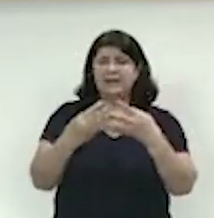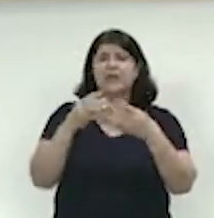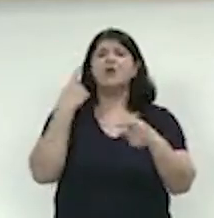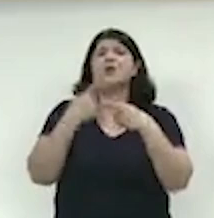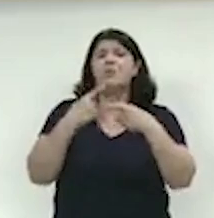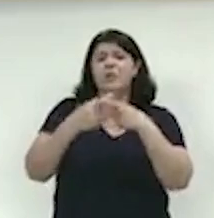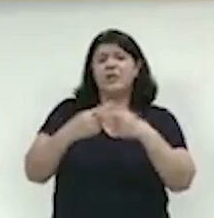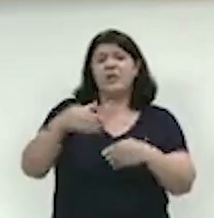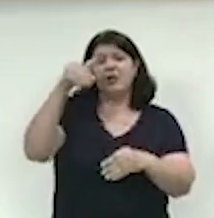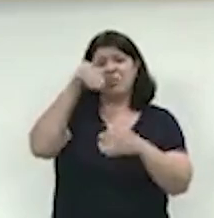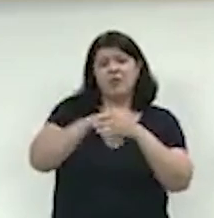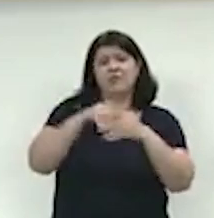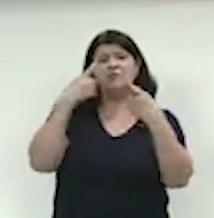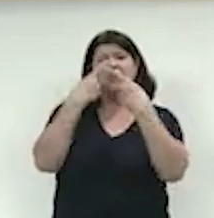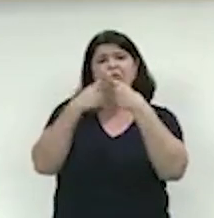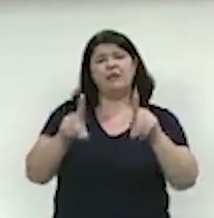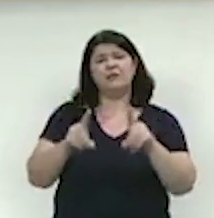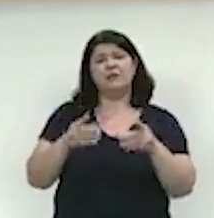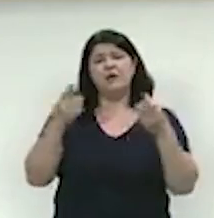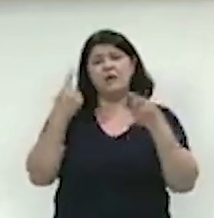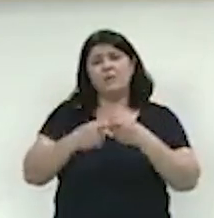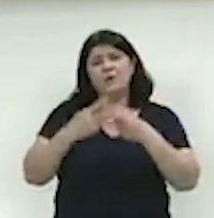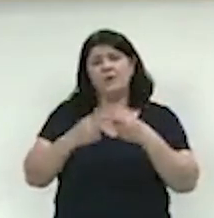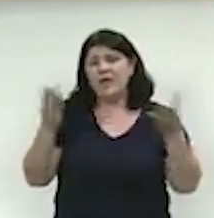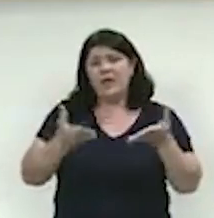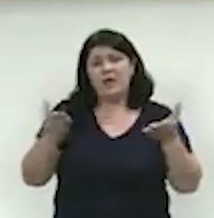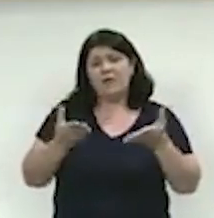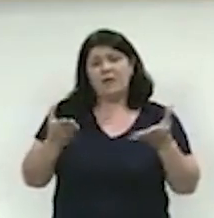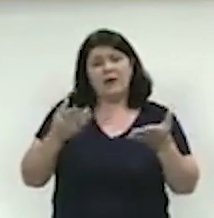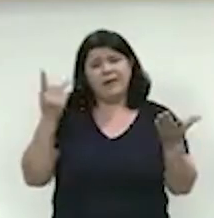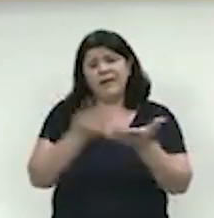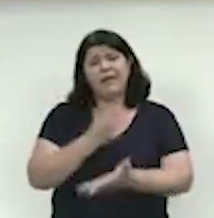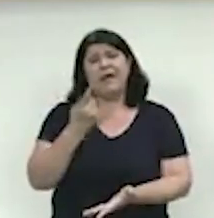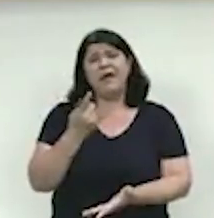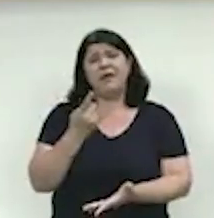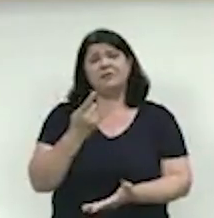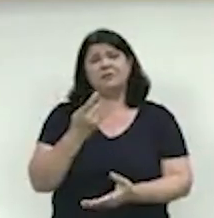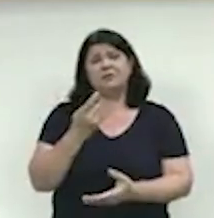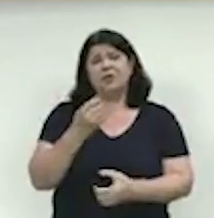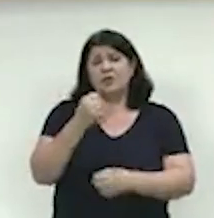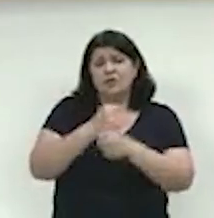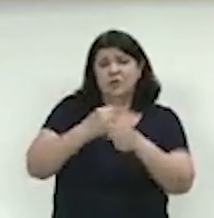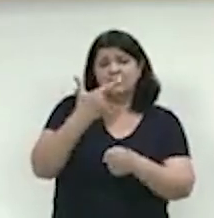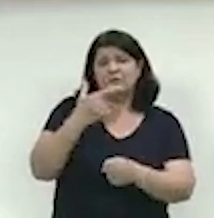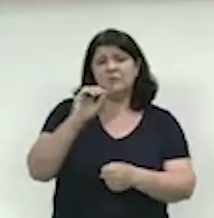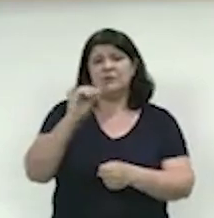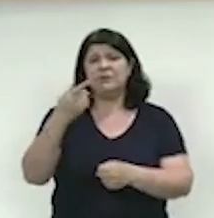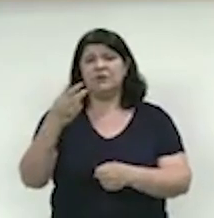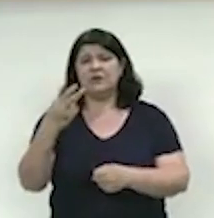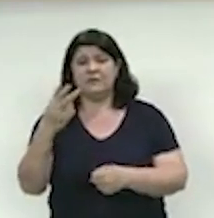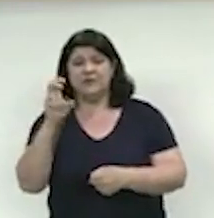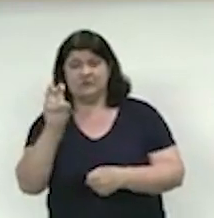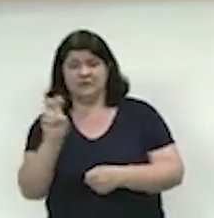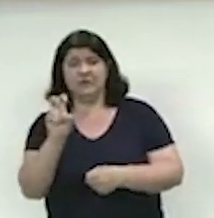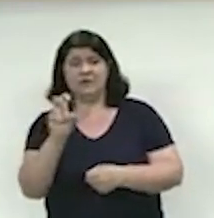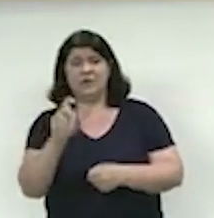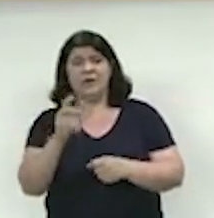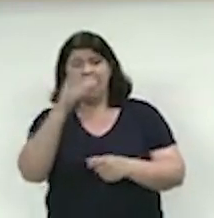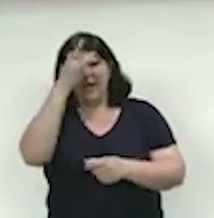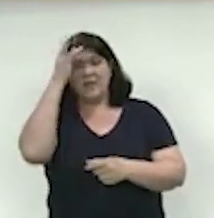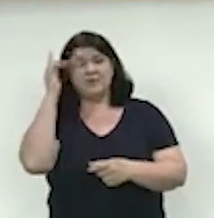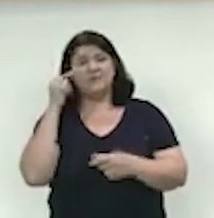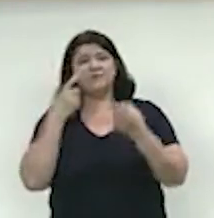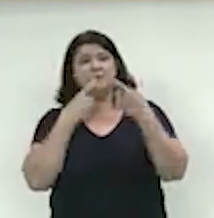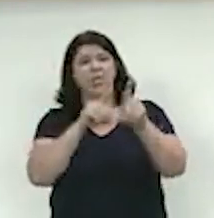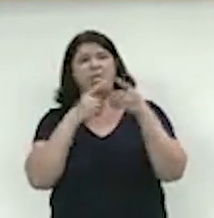motivos, que esse não era o momento. Muito provavelmente, em 2025, as pessoas que estão criticando o